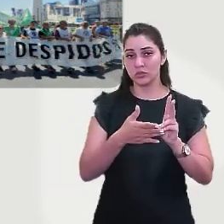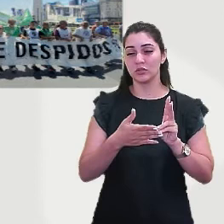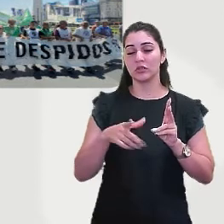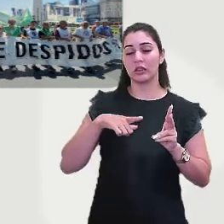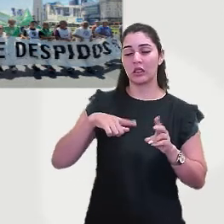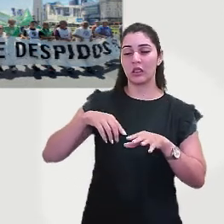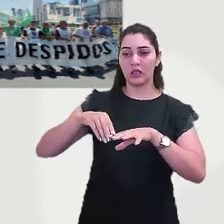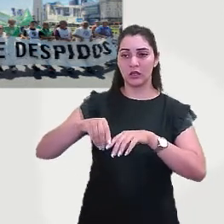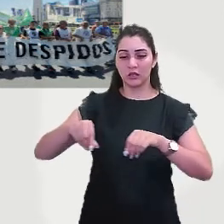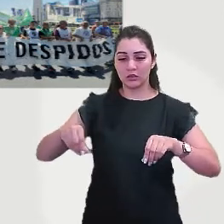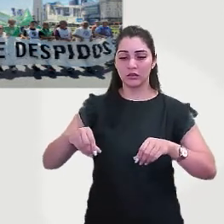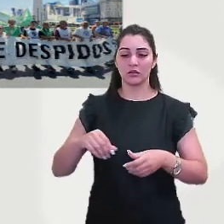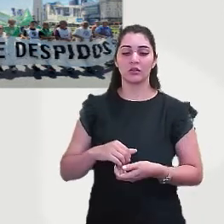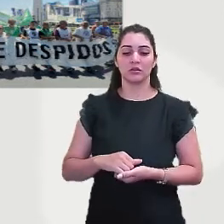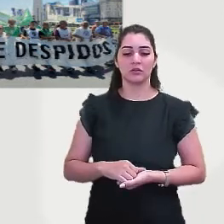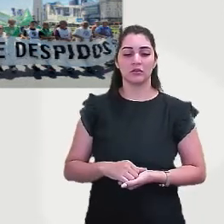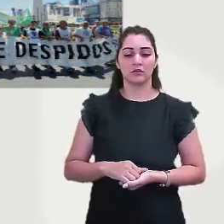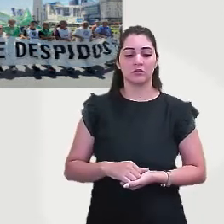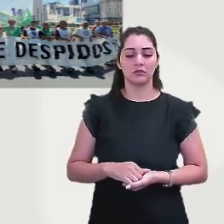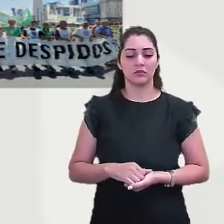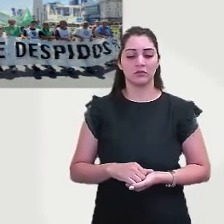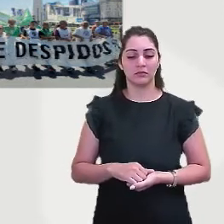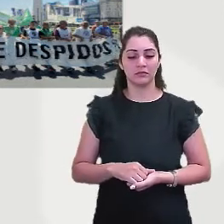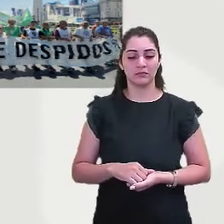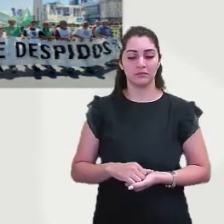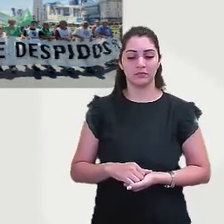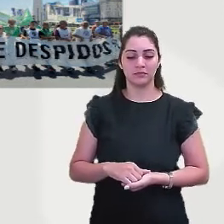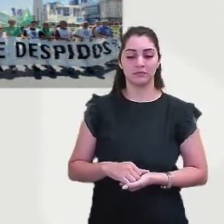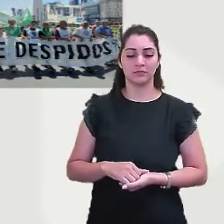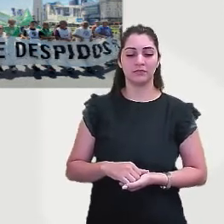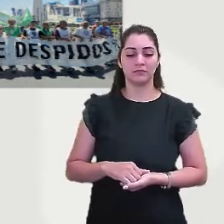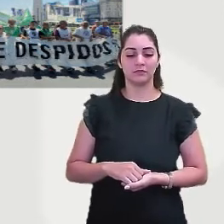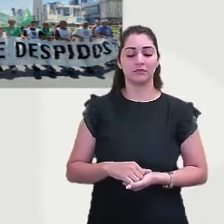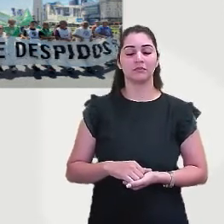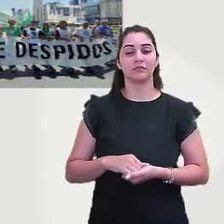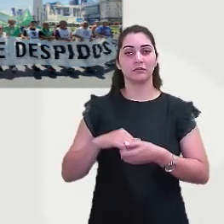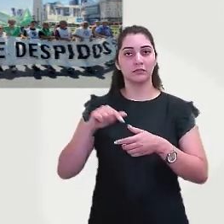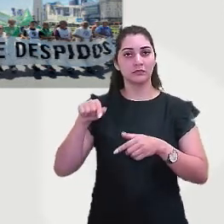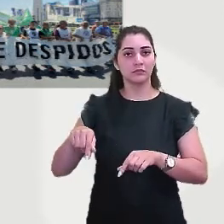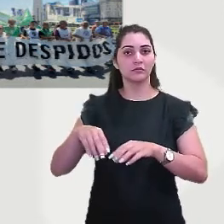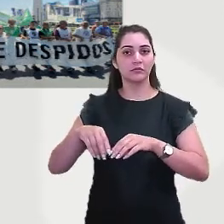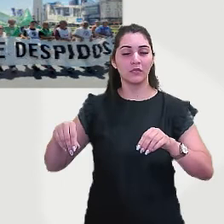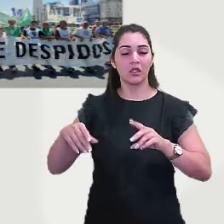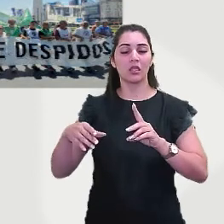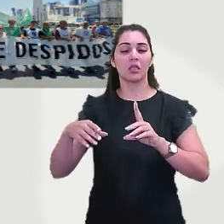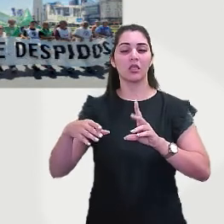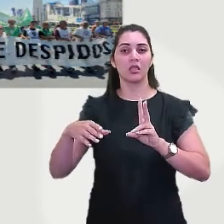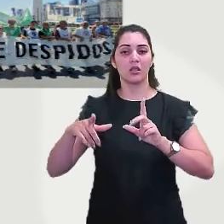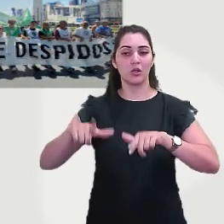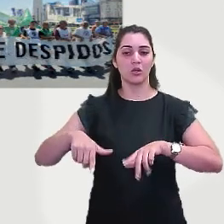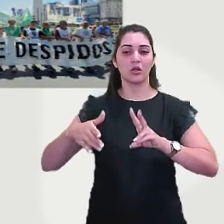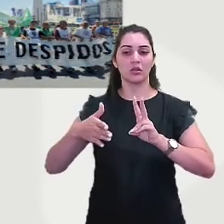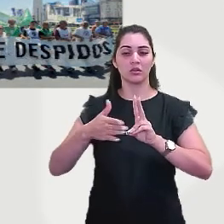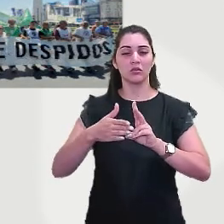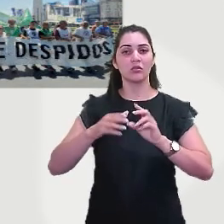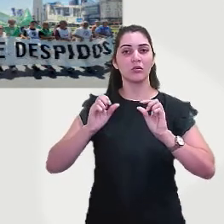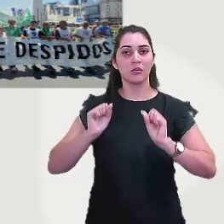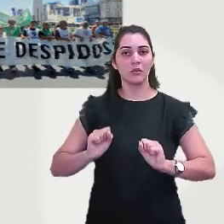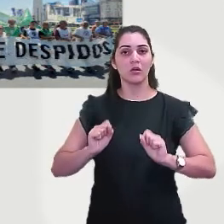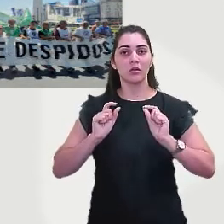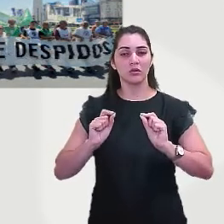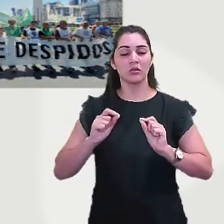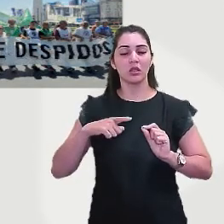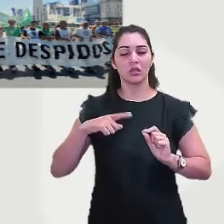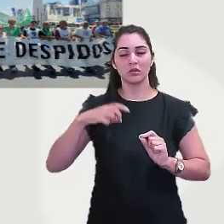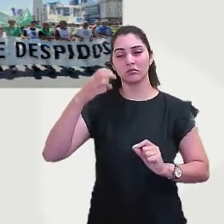terra, origem, né? Das terras indígenas para que eles possam manter